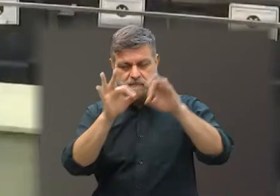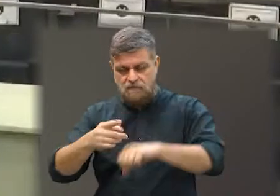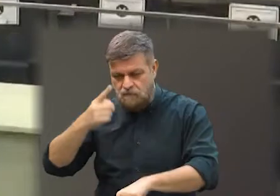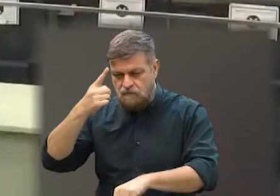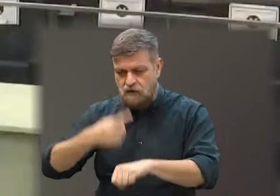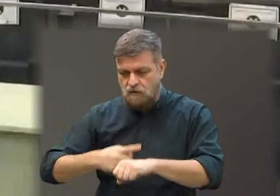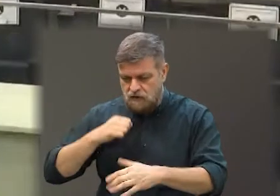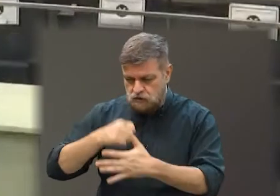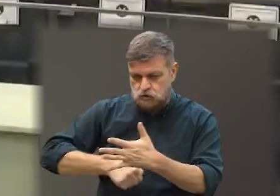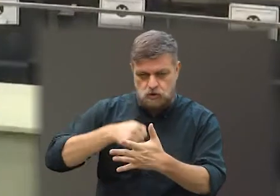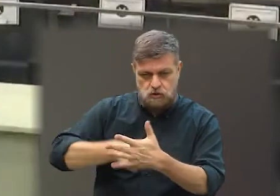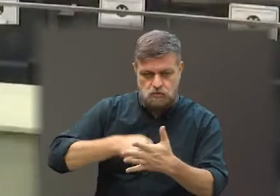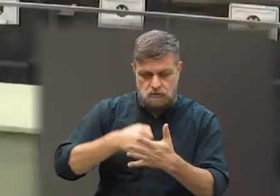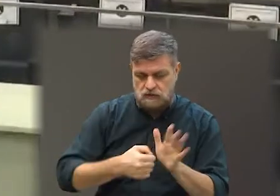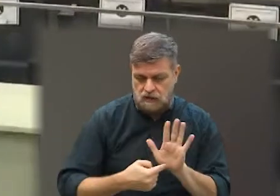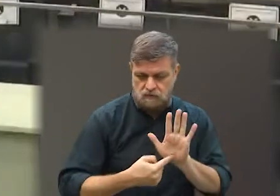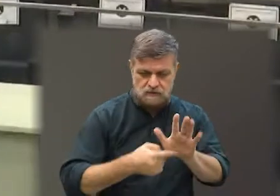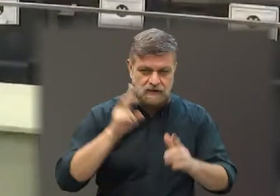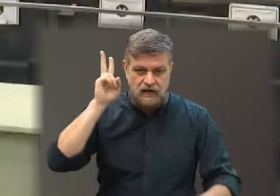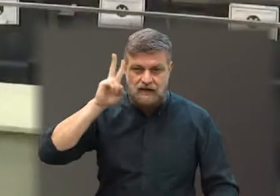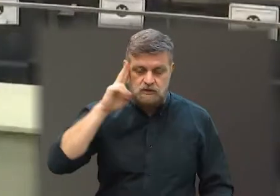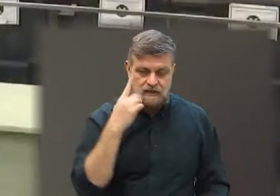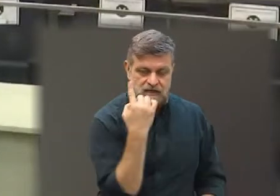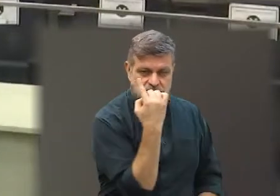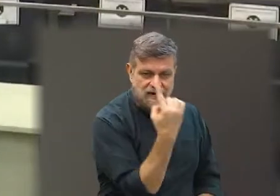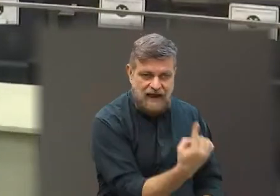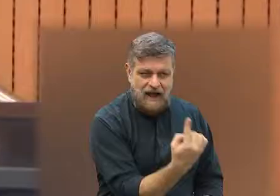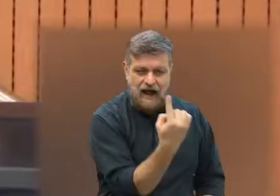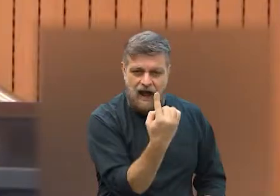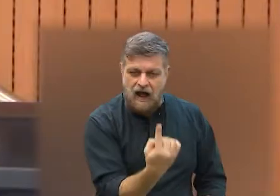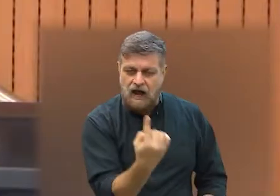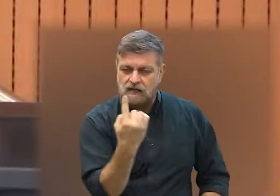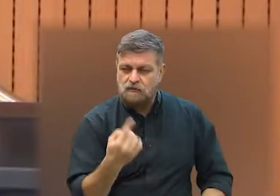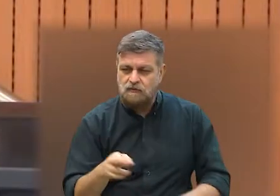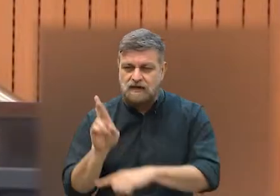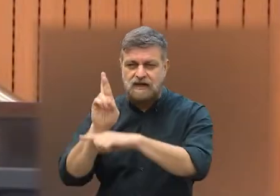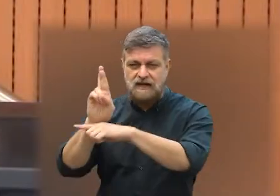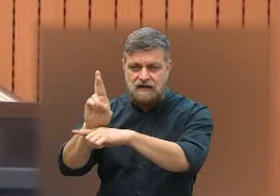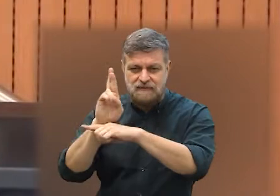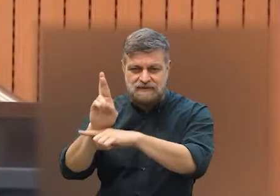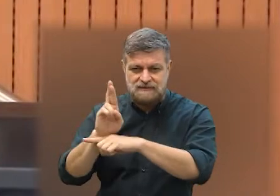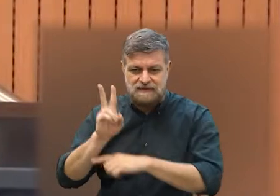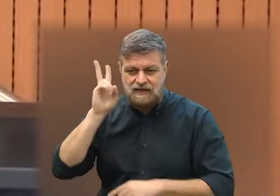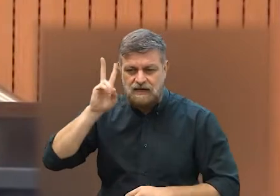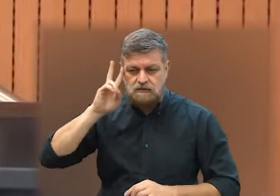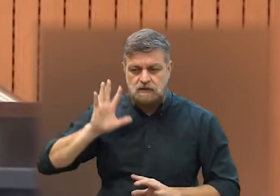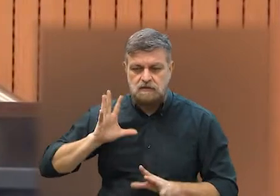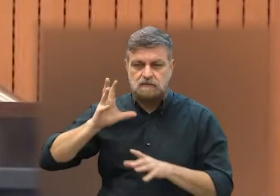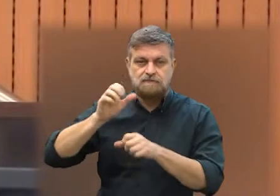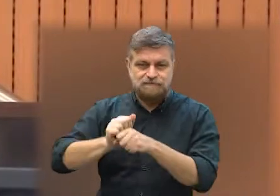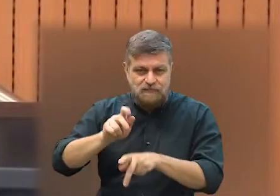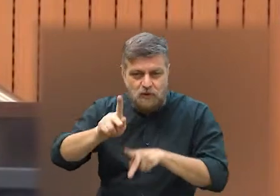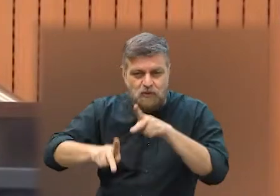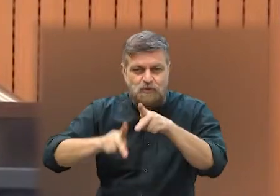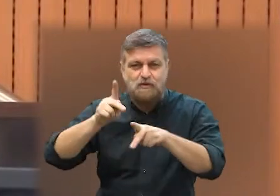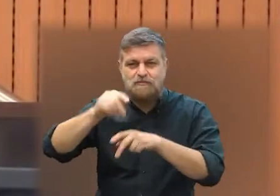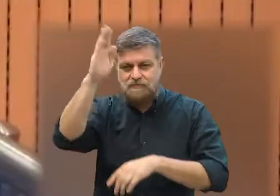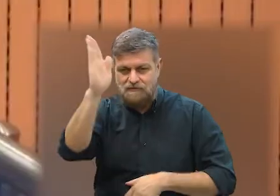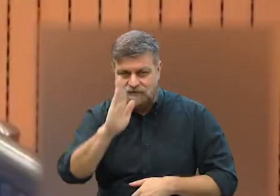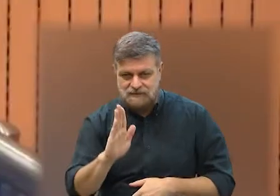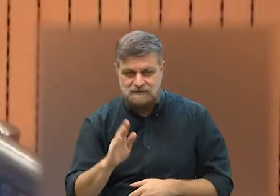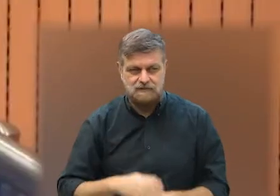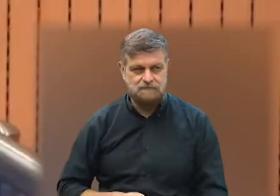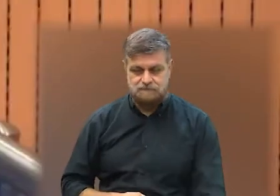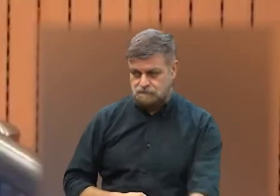de resistência, mostrando a história de cada um que representa um pouco da história de muitos brasileiros.